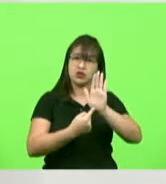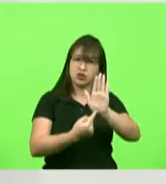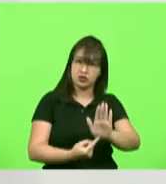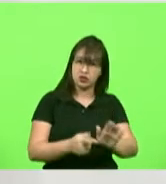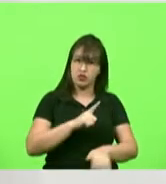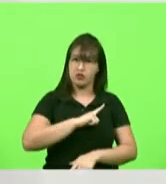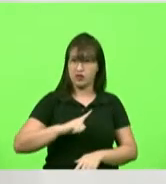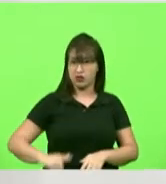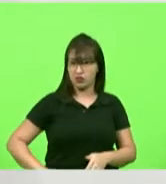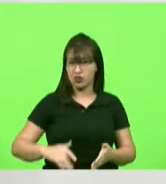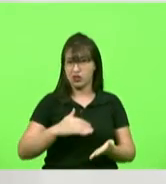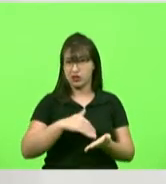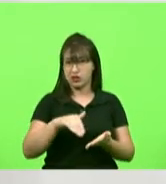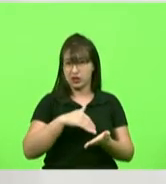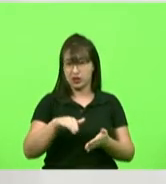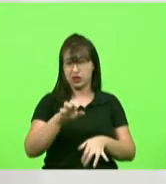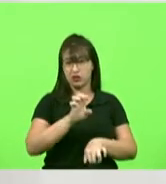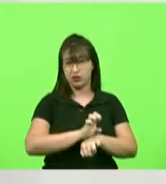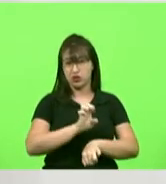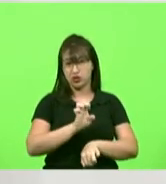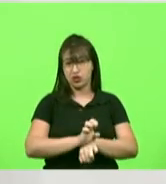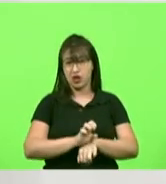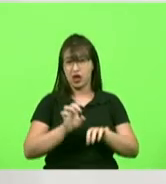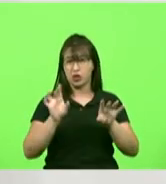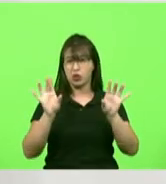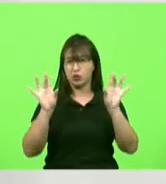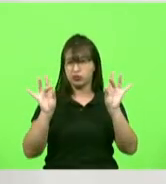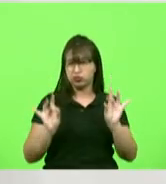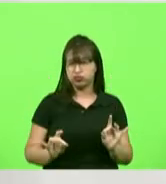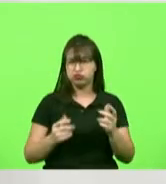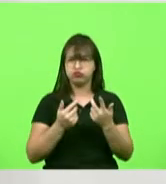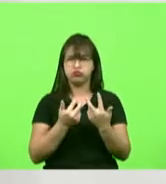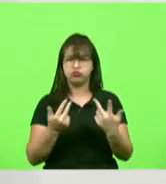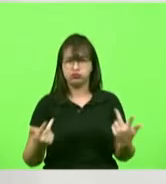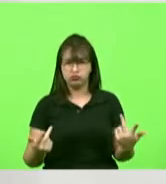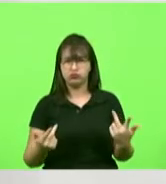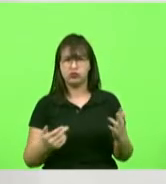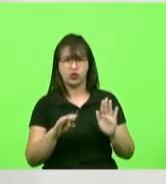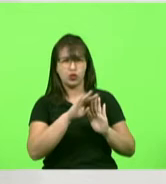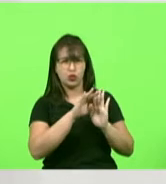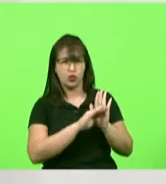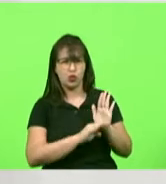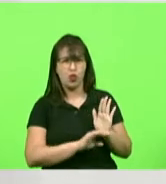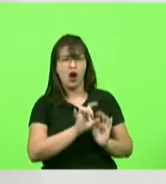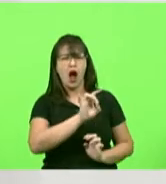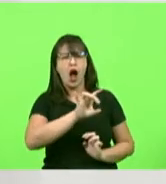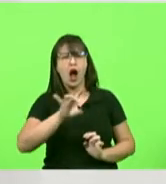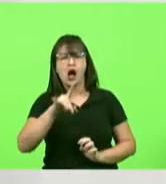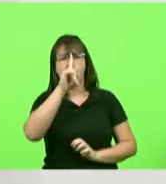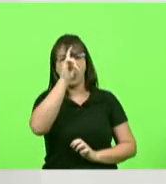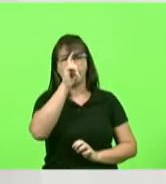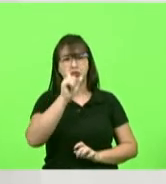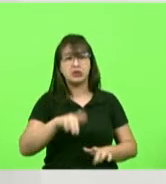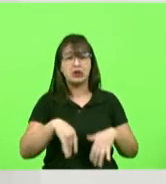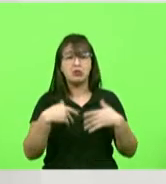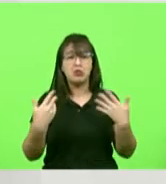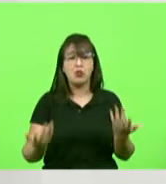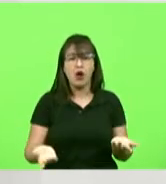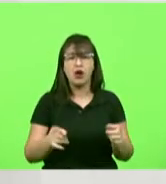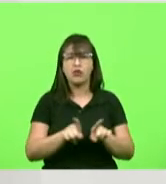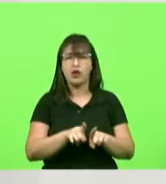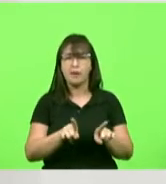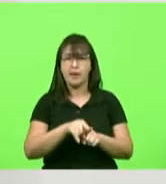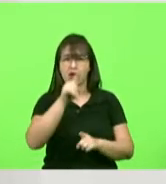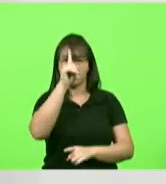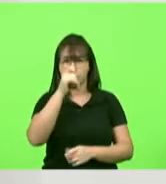secretária do estado detalhando cada inclusive cada hospital e cada maternidade que está passando